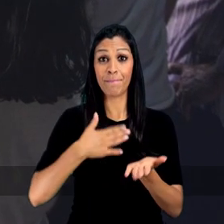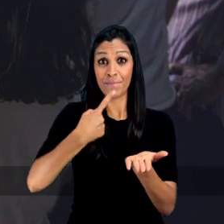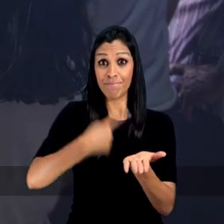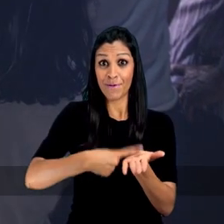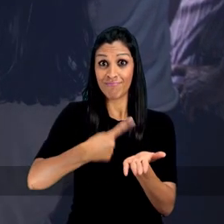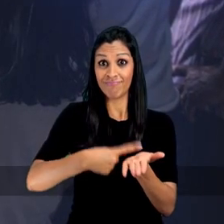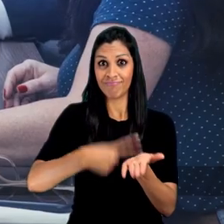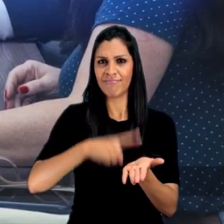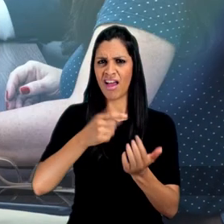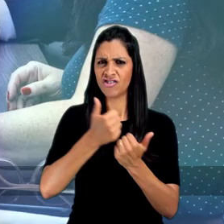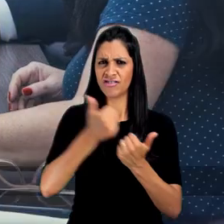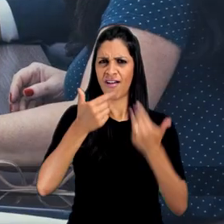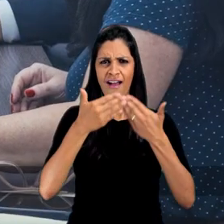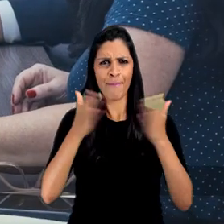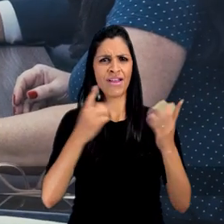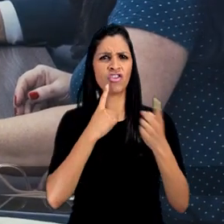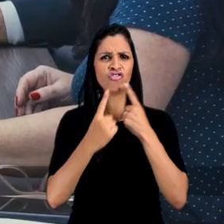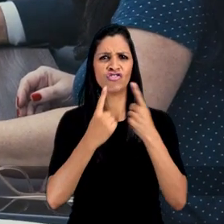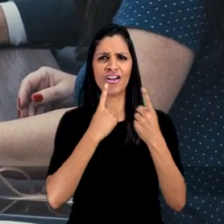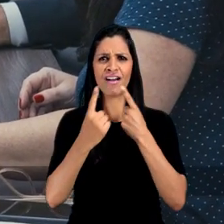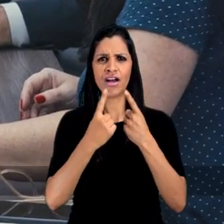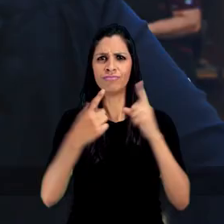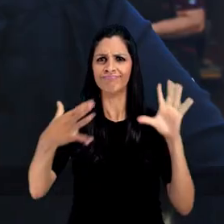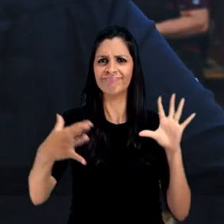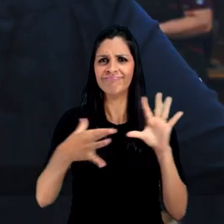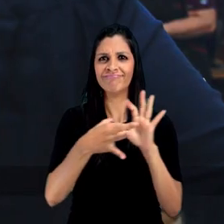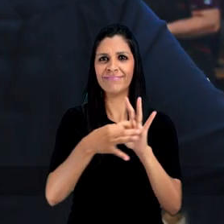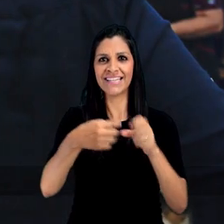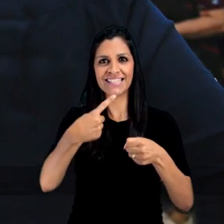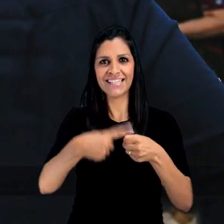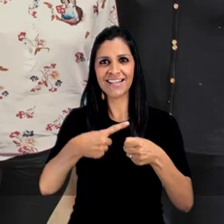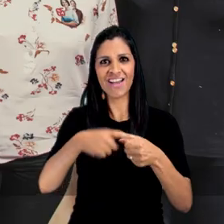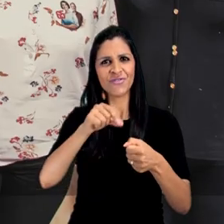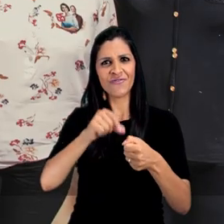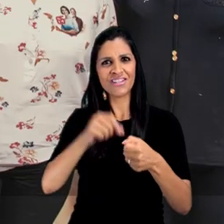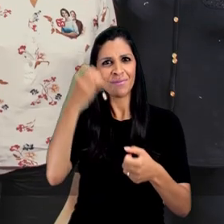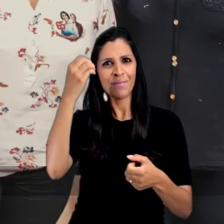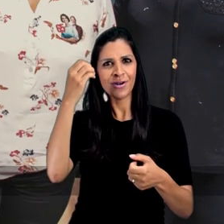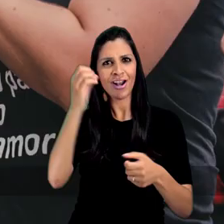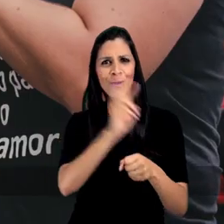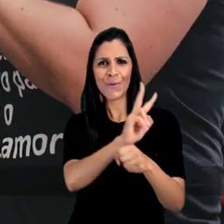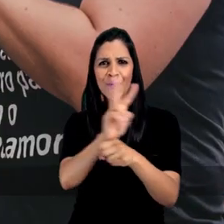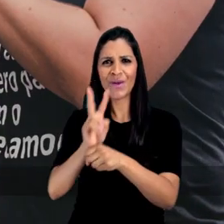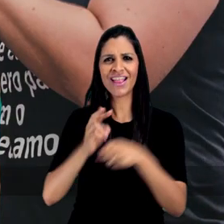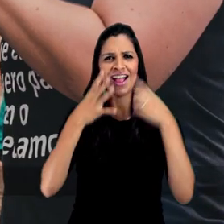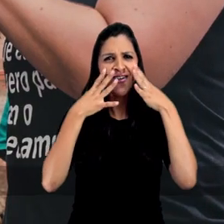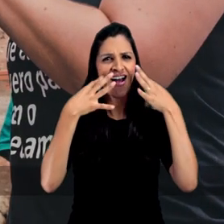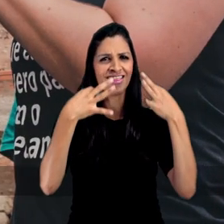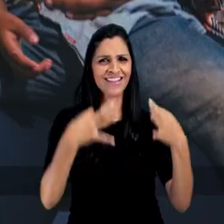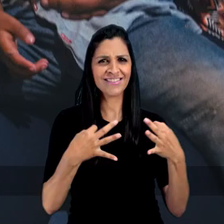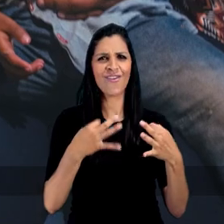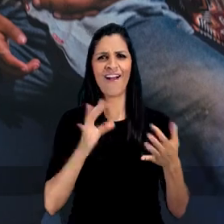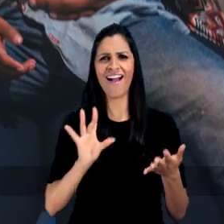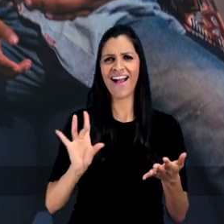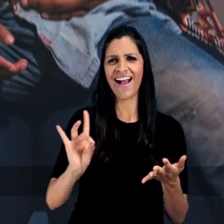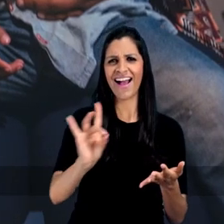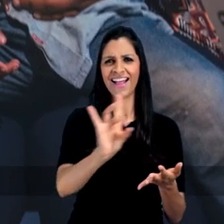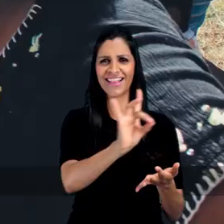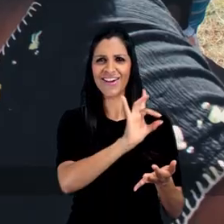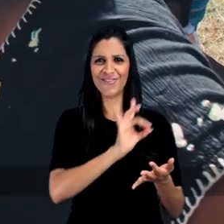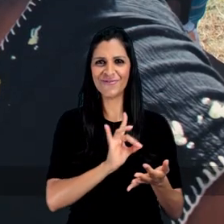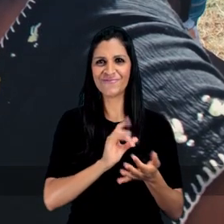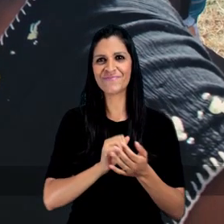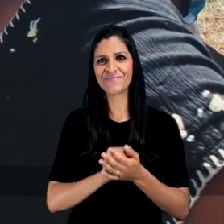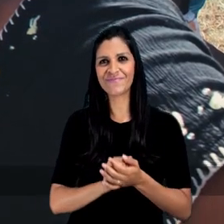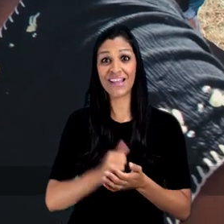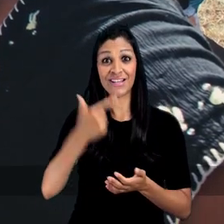Meu compromisso é com uma gestão aberta ao diálogo, que une a cidade para fazer uma Porto Alegre com mais cuidado e atenção com cada um